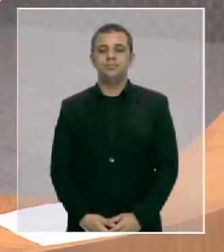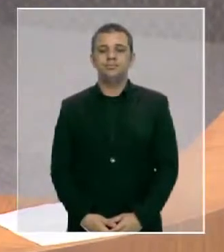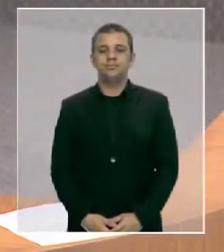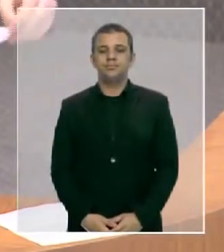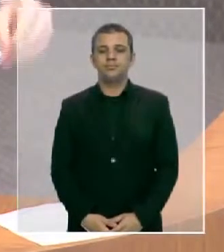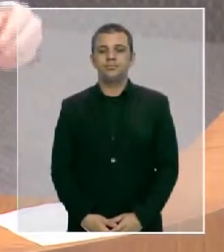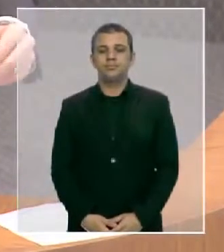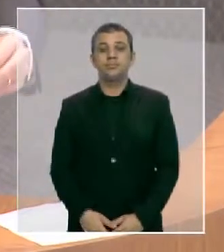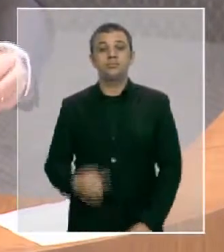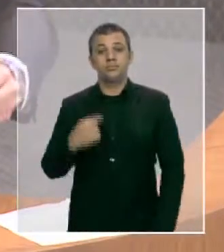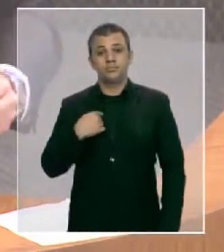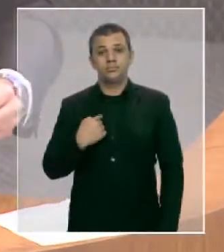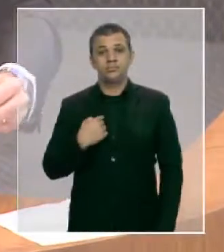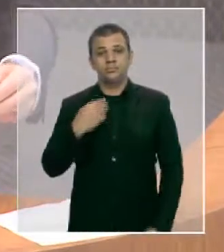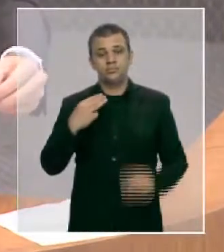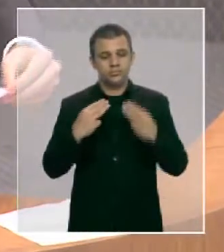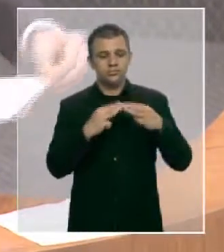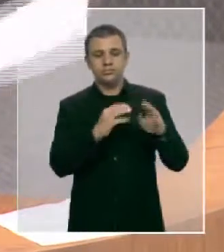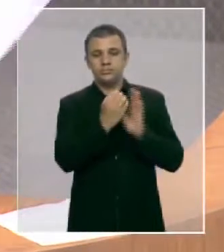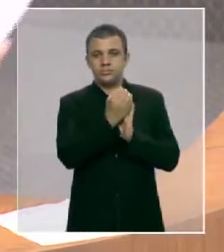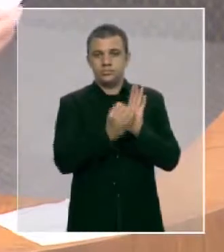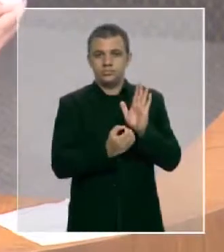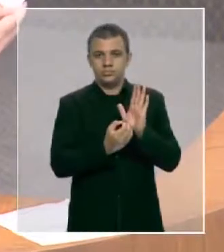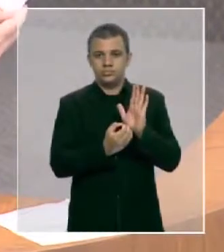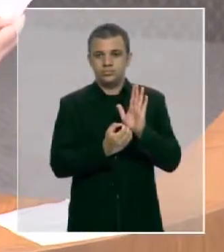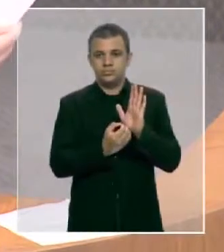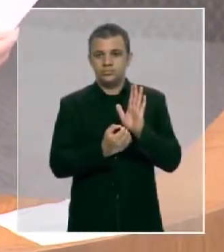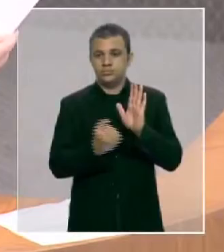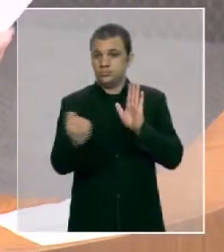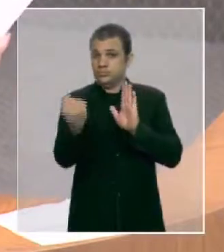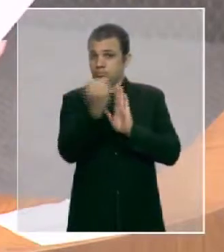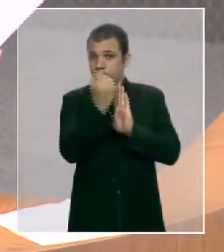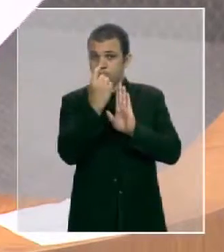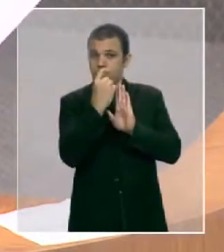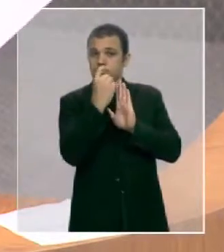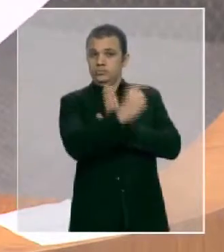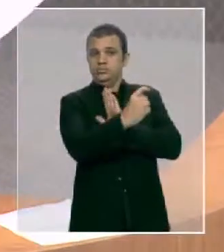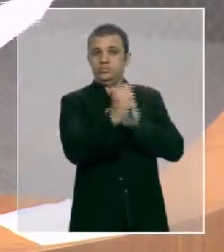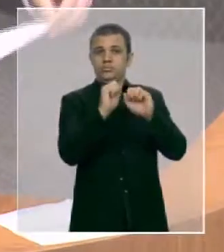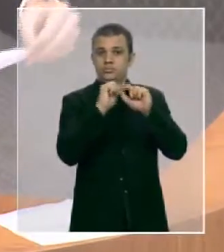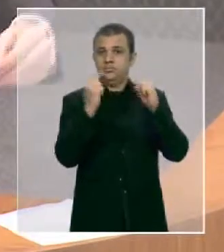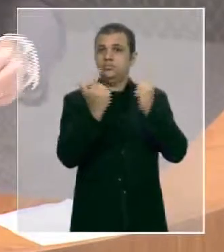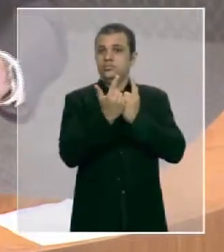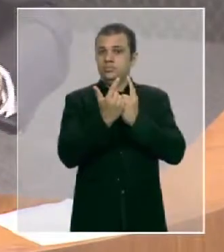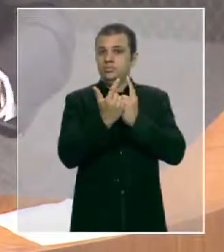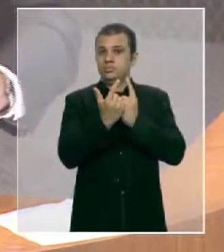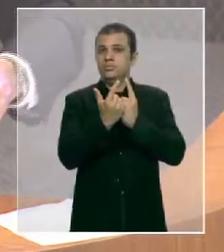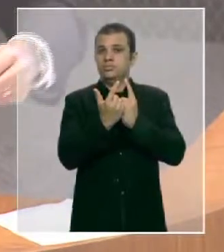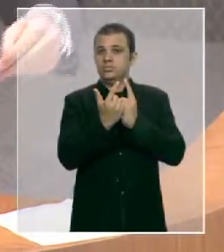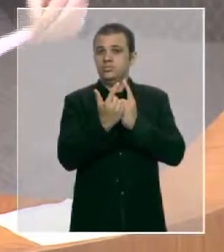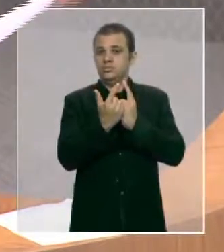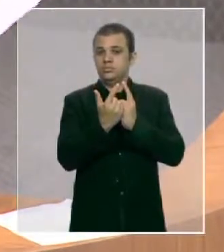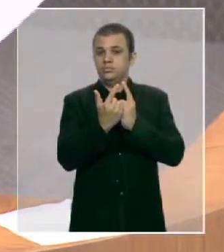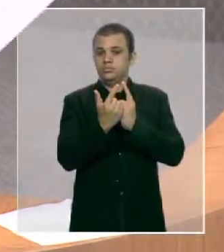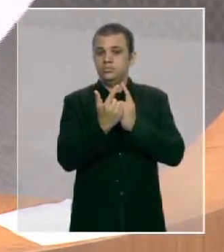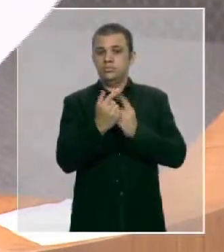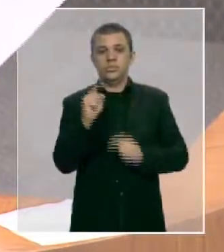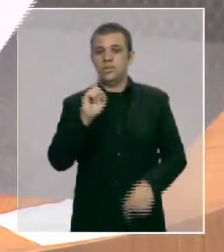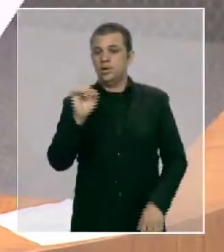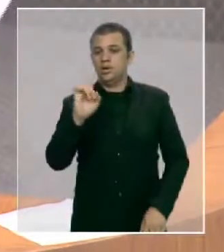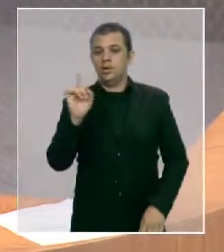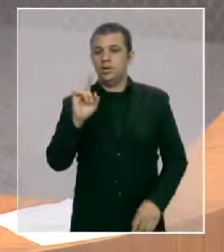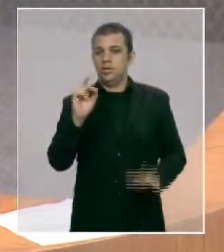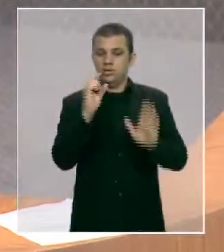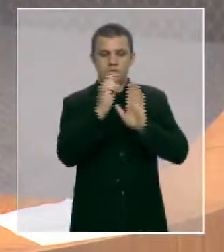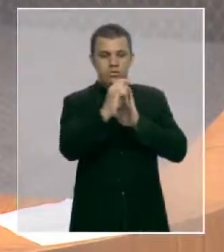um ofício timbrado, não foi timbrado, deputado Adriano Sarney, foi timbrado a Assembleia